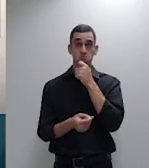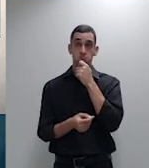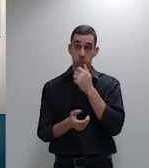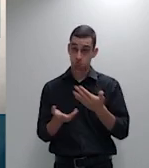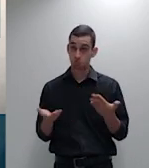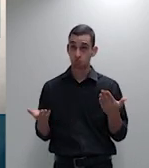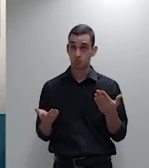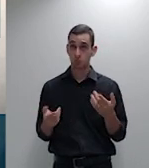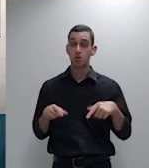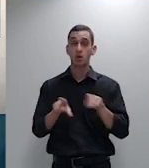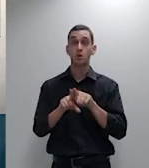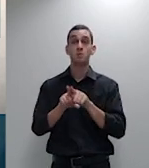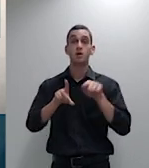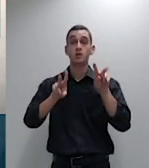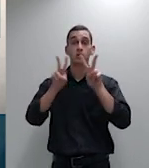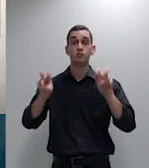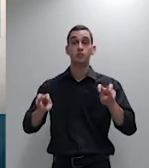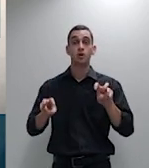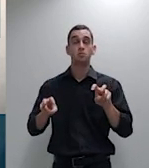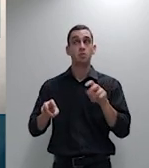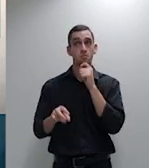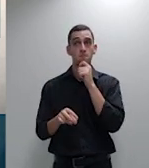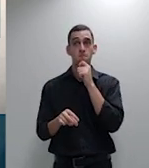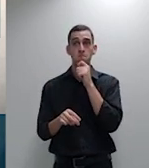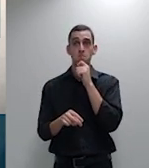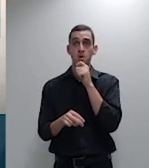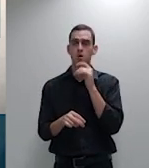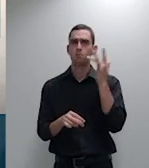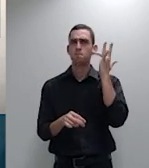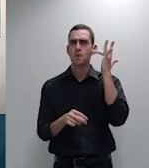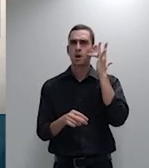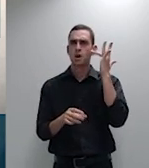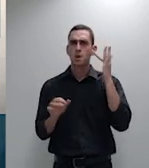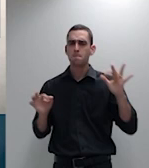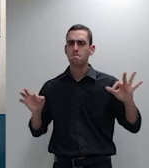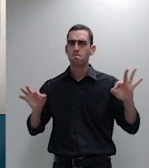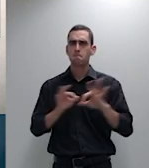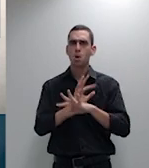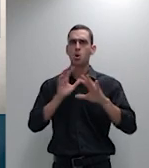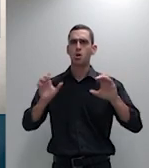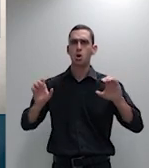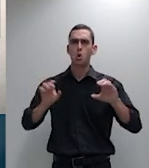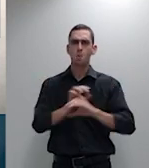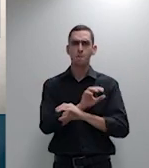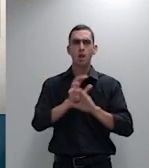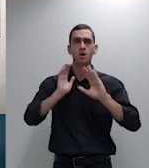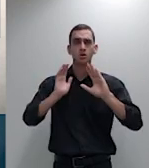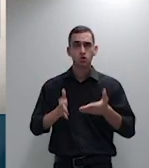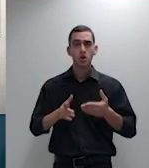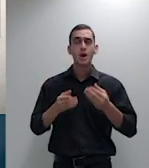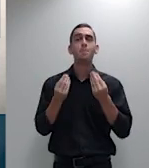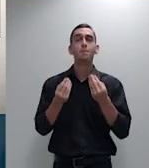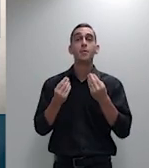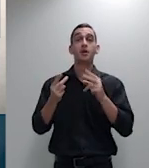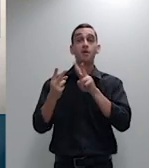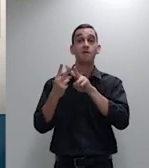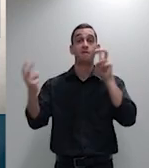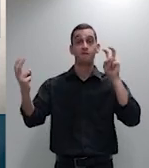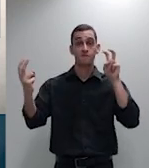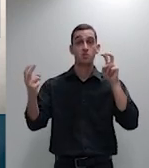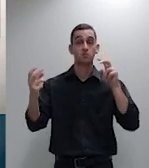não estaria maduro para que seja proferida uma decisão vinculativa nacional